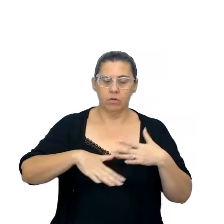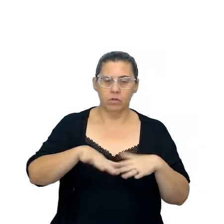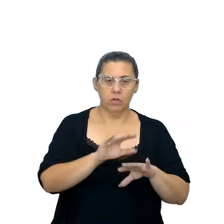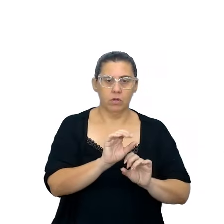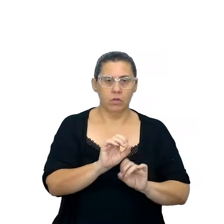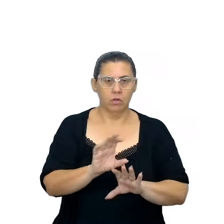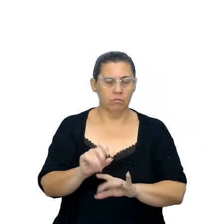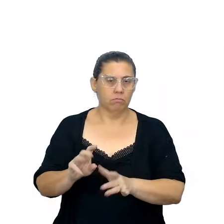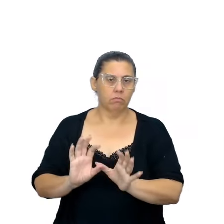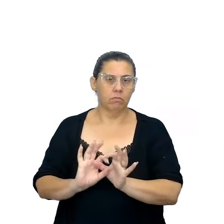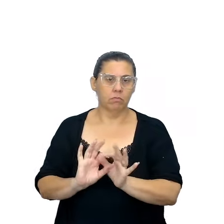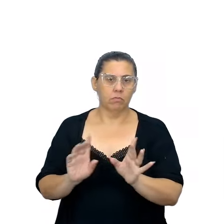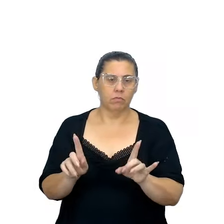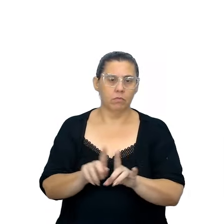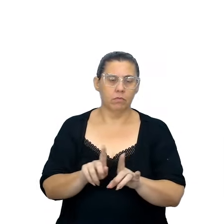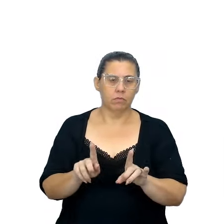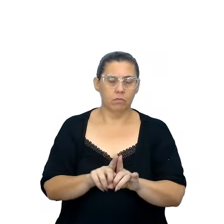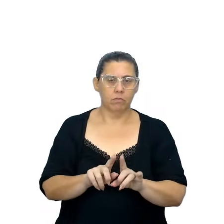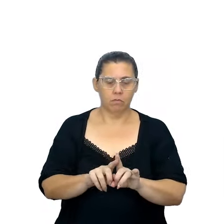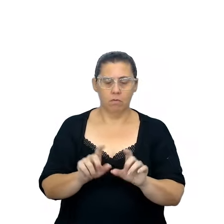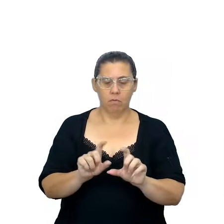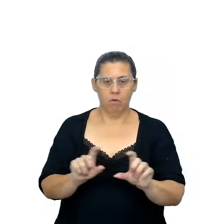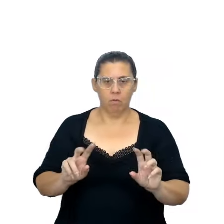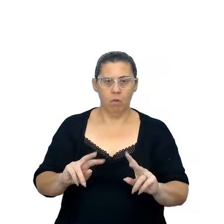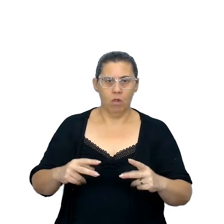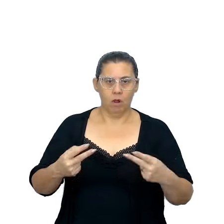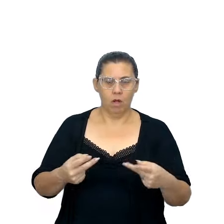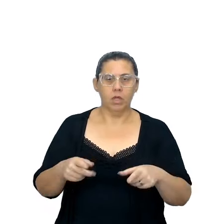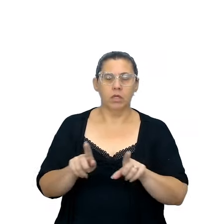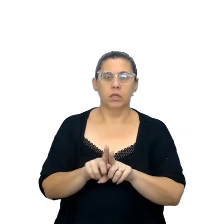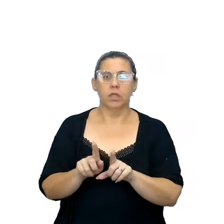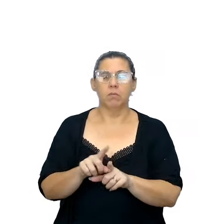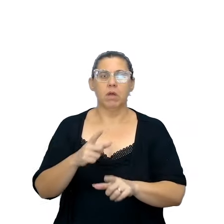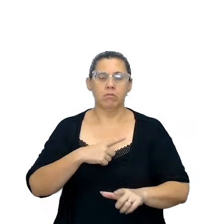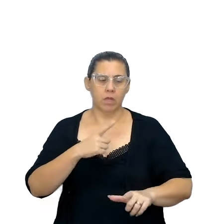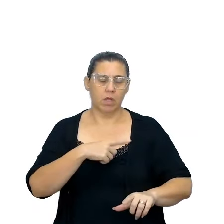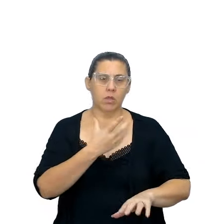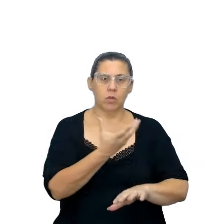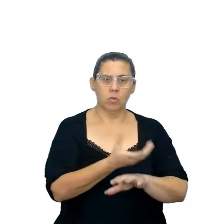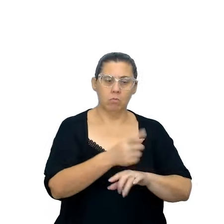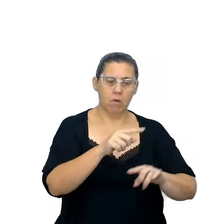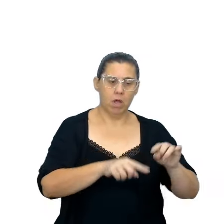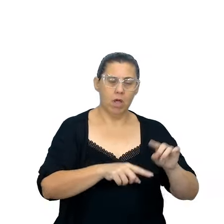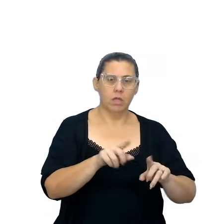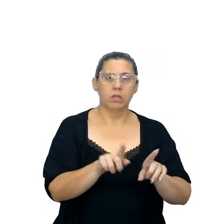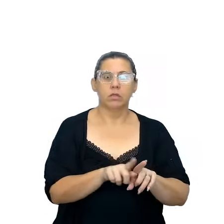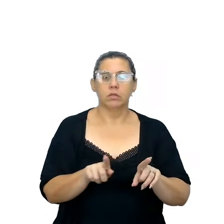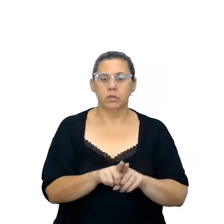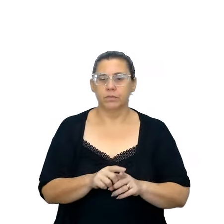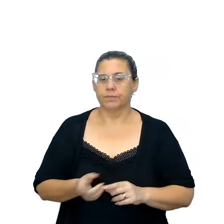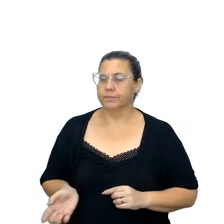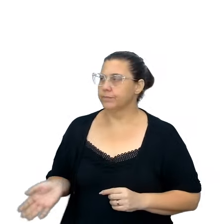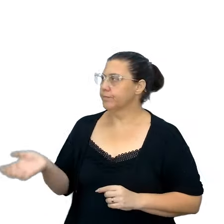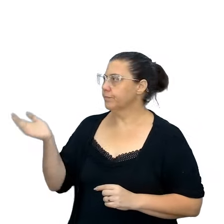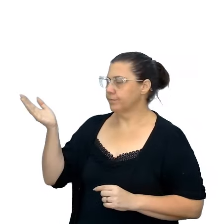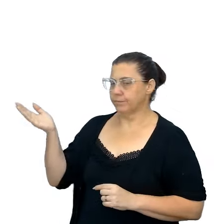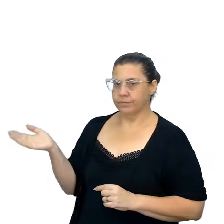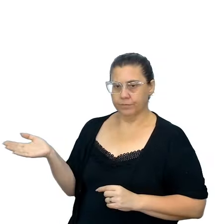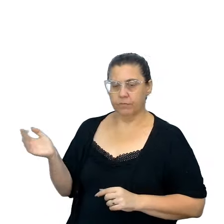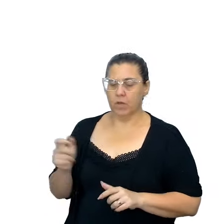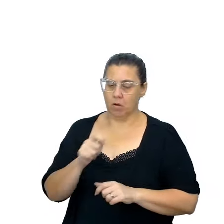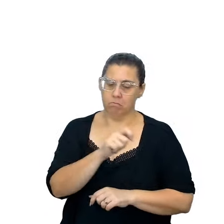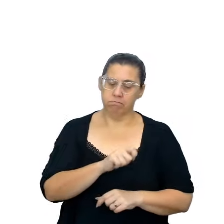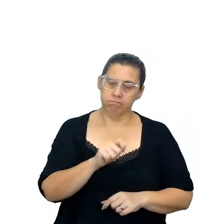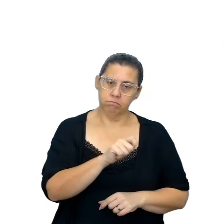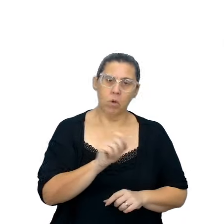então está disponível aqui no endereço eletrônico, mas vocês têm lá no material. As rubricas no texto teatral visam descrever